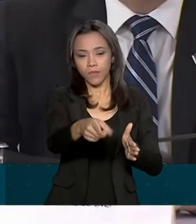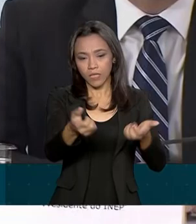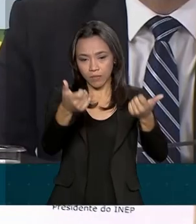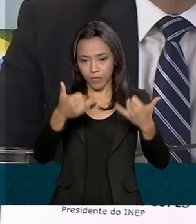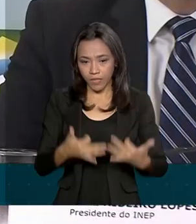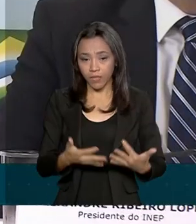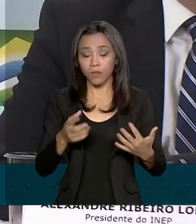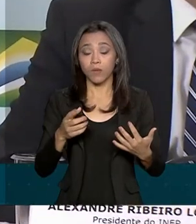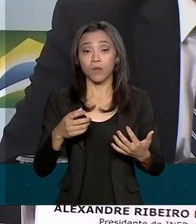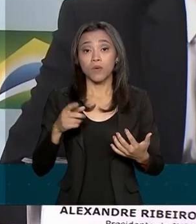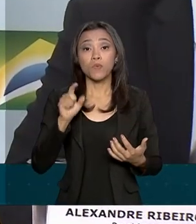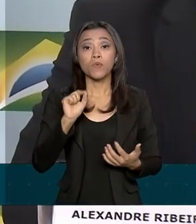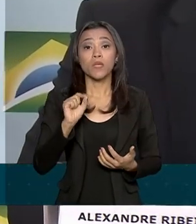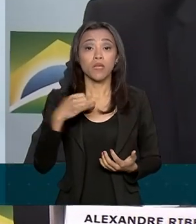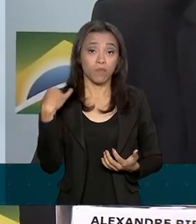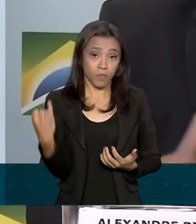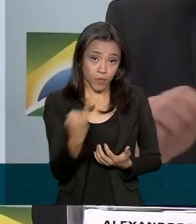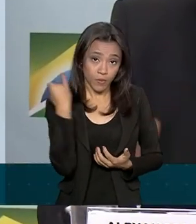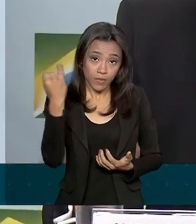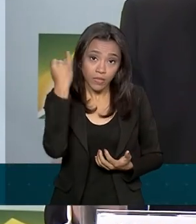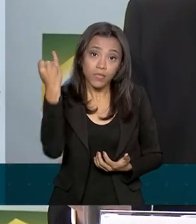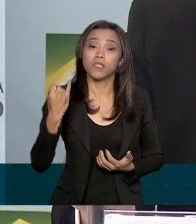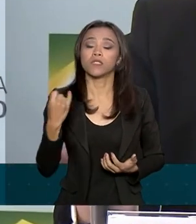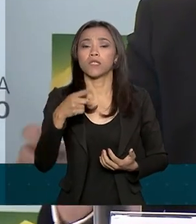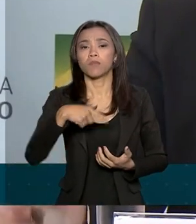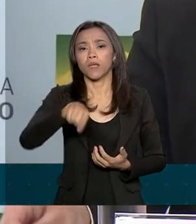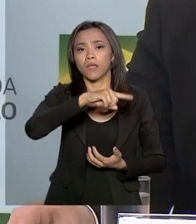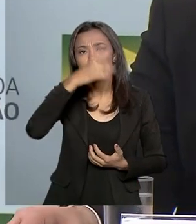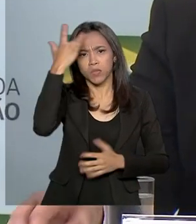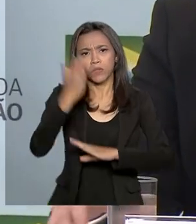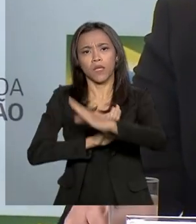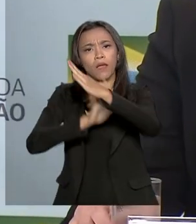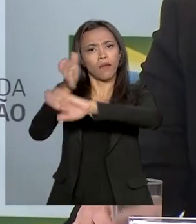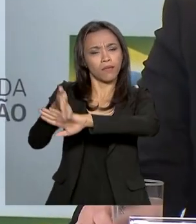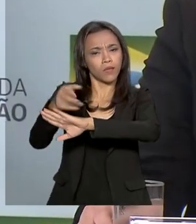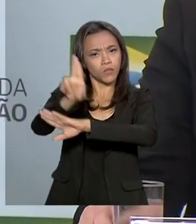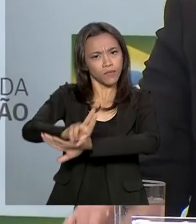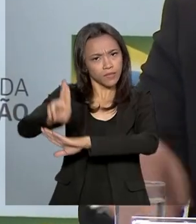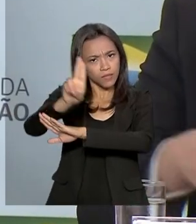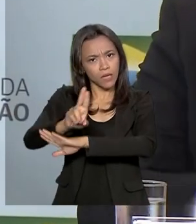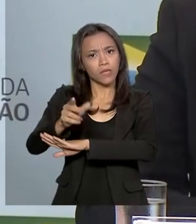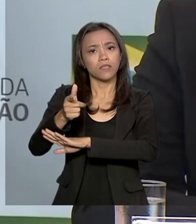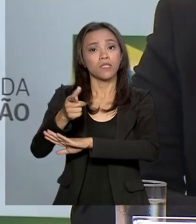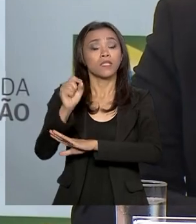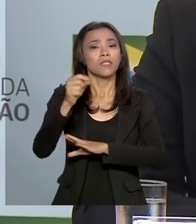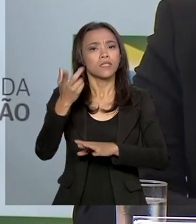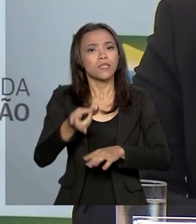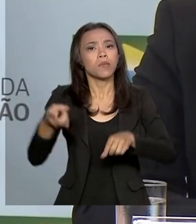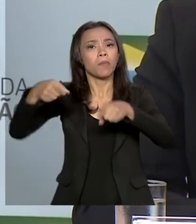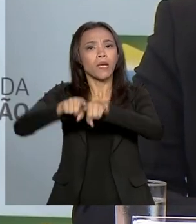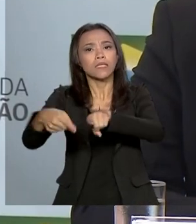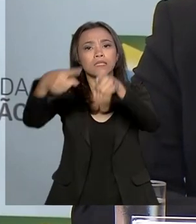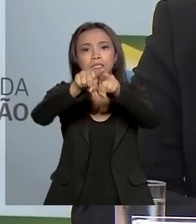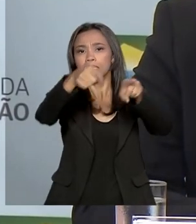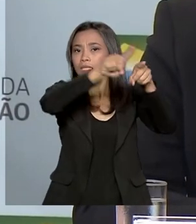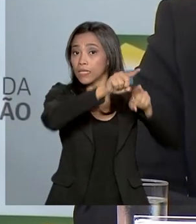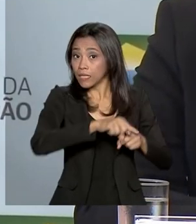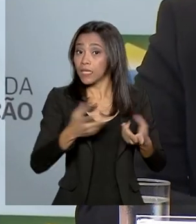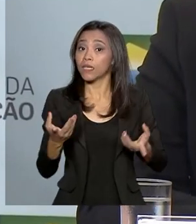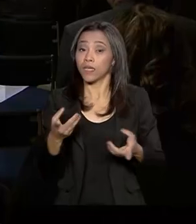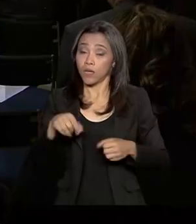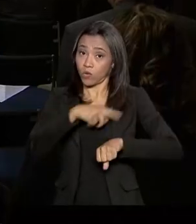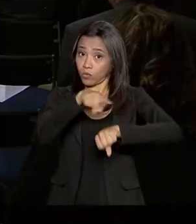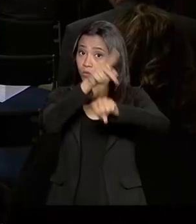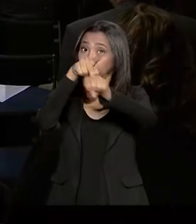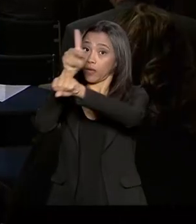tenha admissão ao ensino superior cada vez mais inserida e com parcerias com os países democráticos que tem pelo